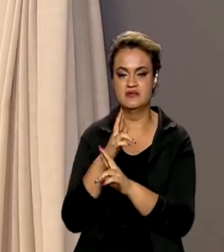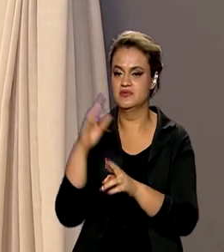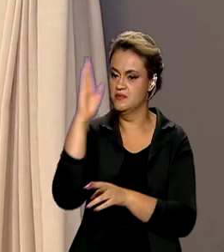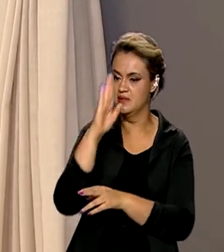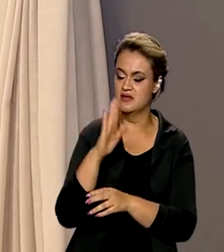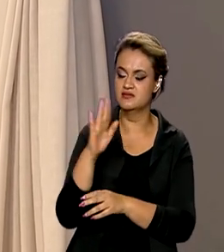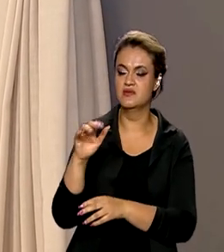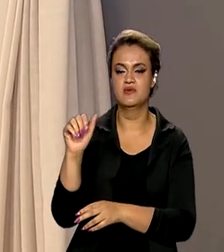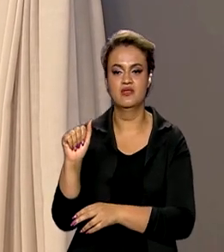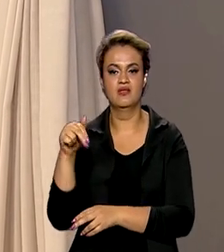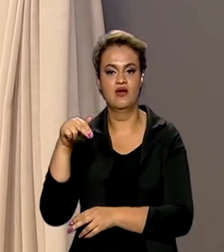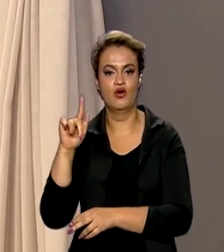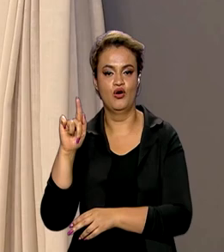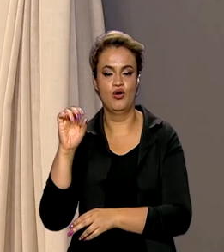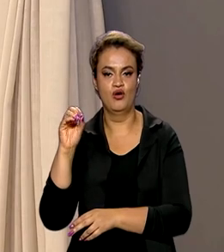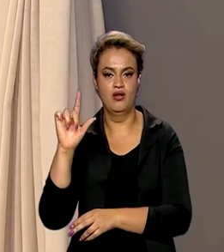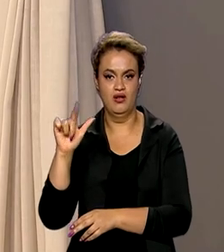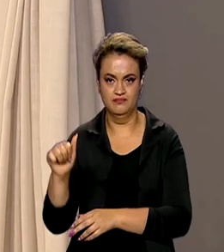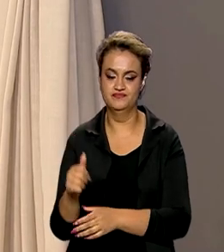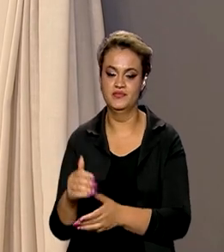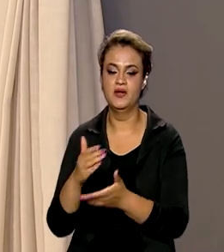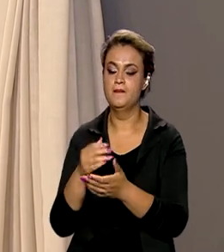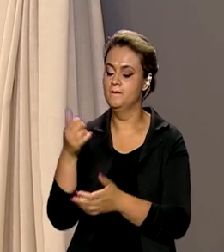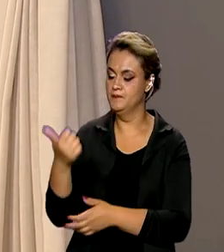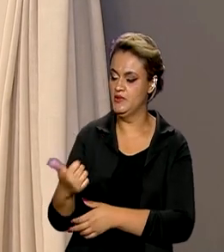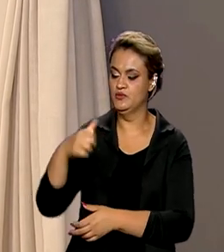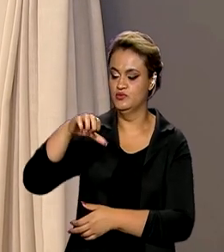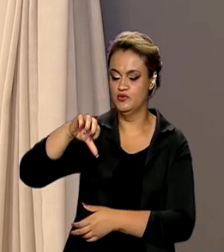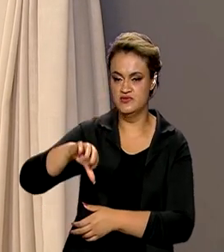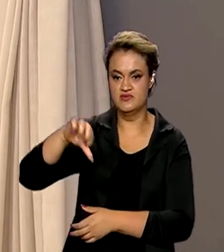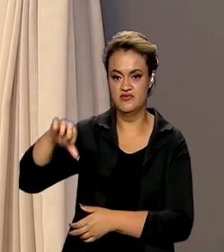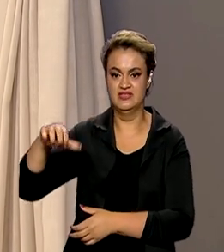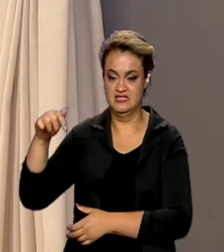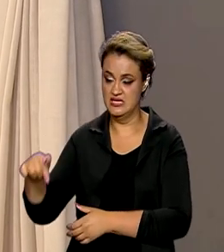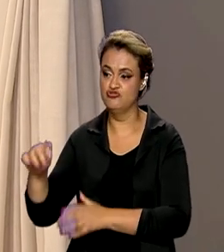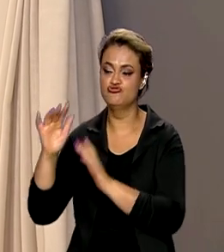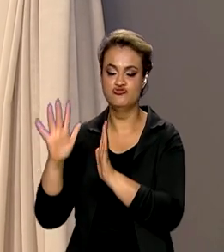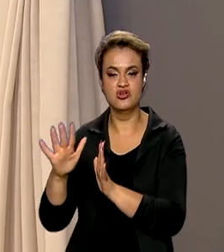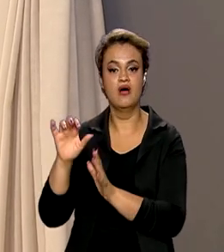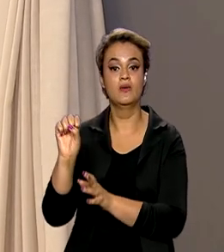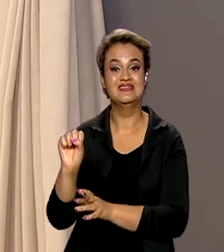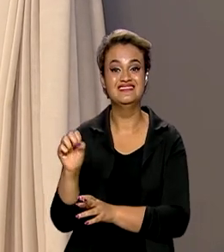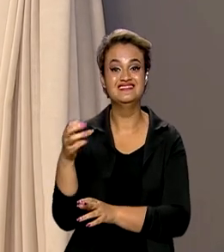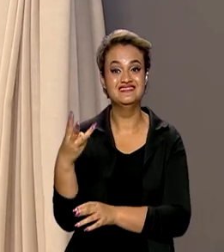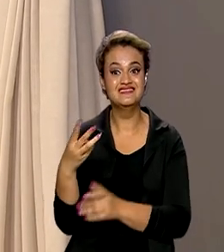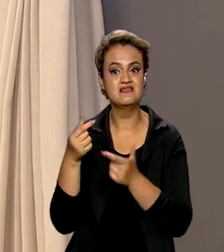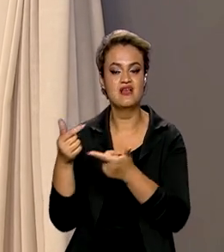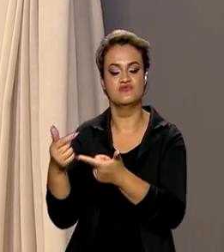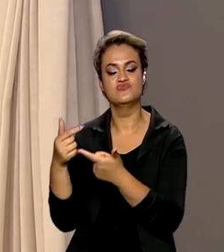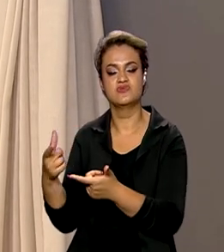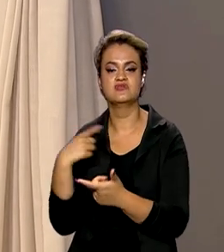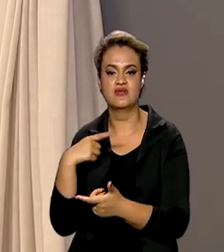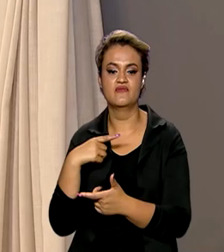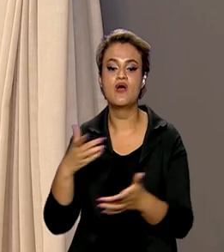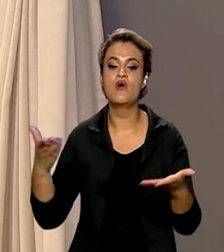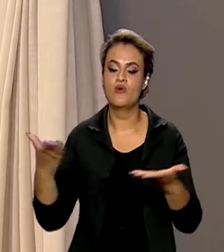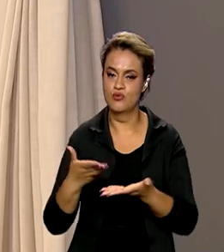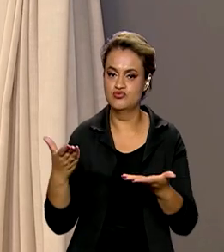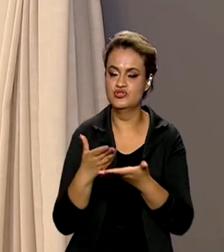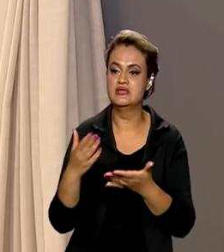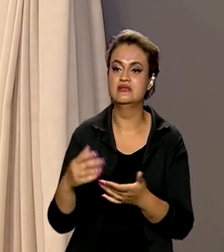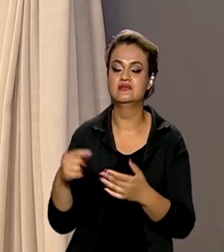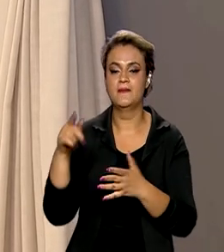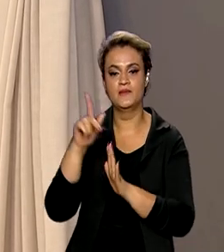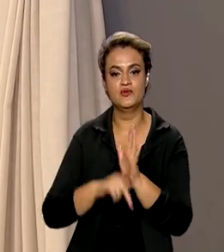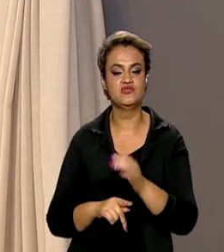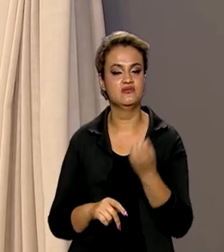e Angola. Desde 1997, 83 iniciativas foram realizadas. Atualmente, há três